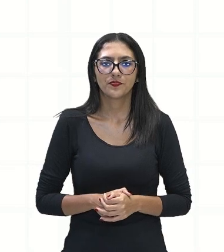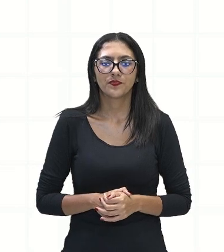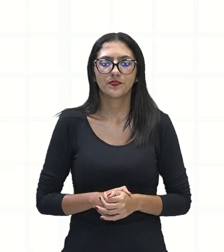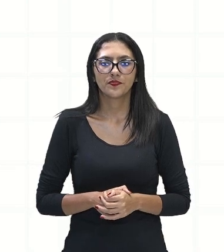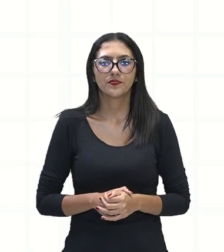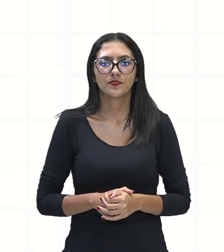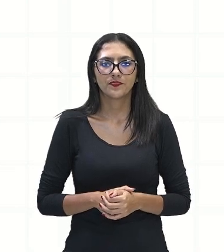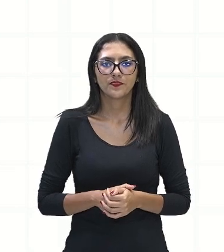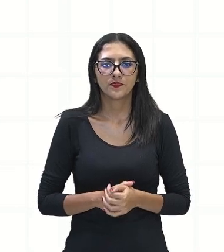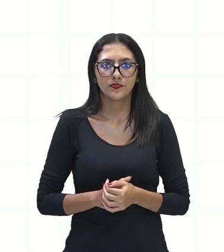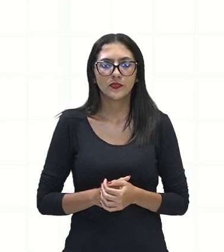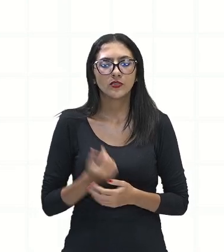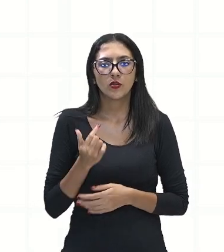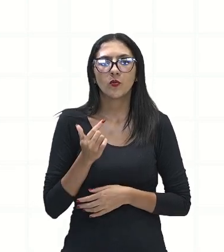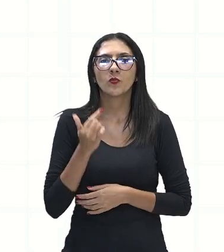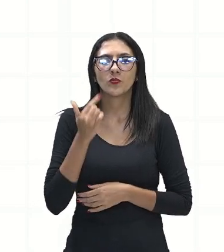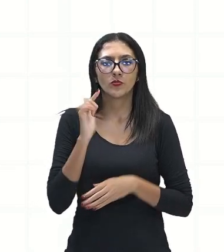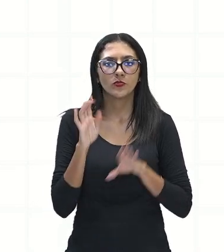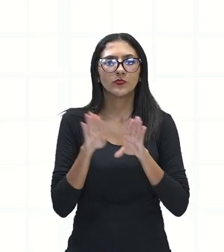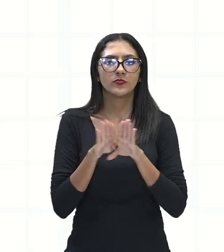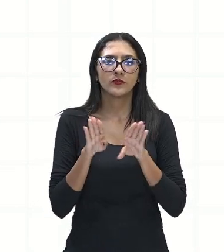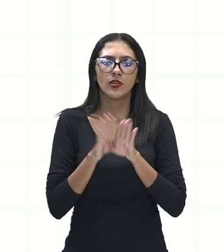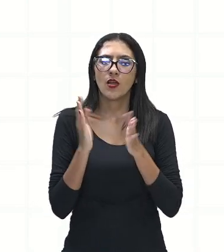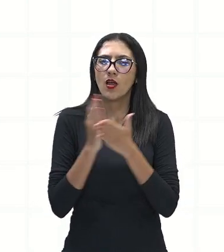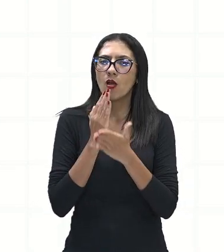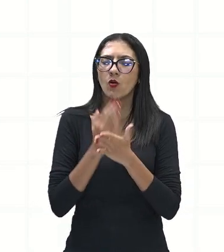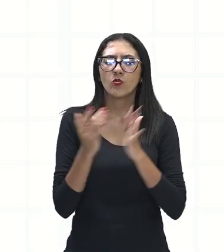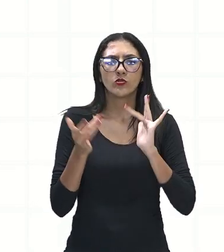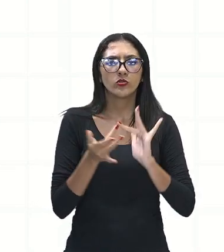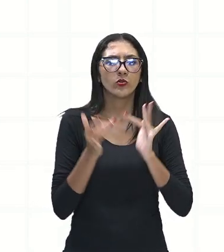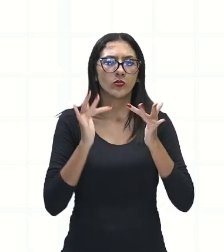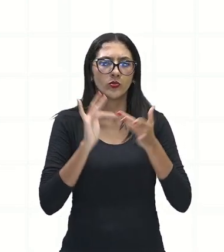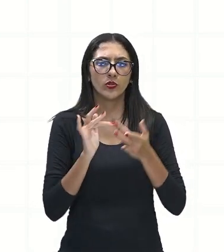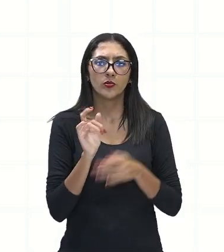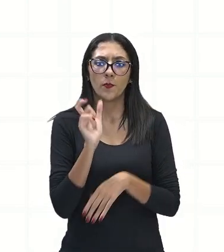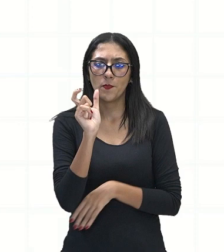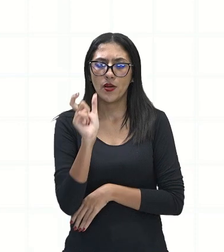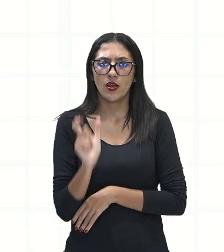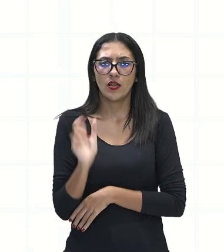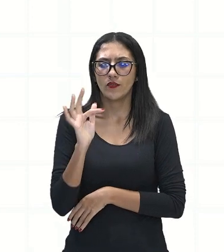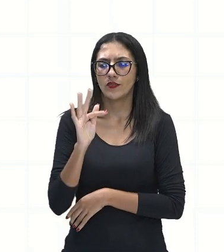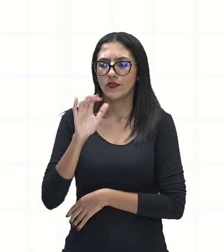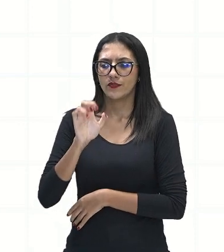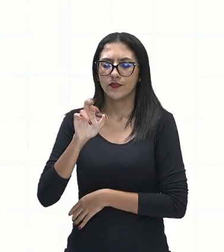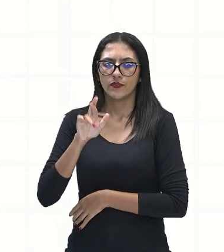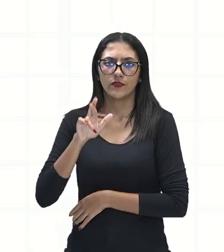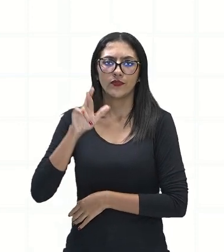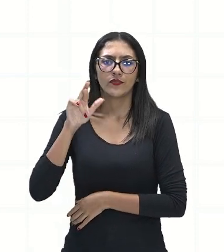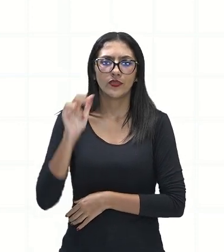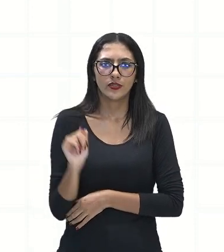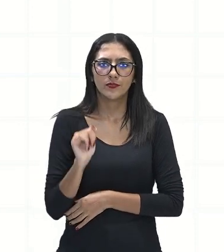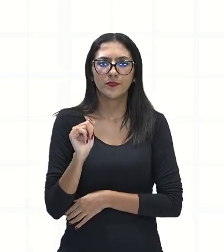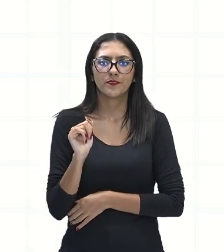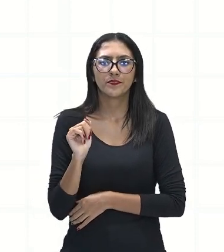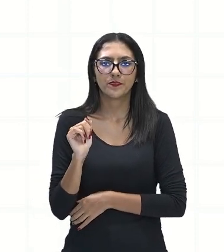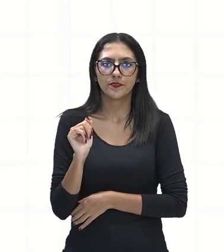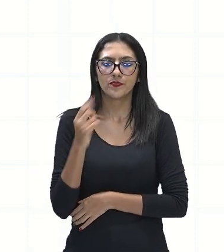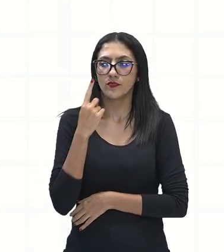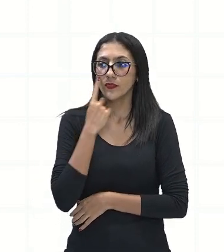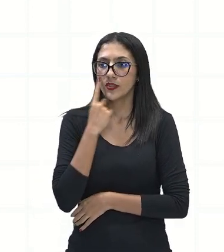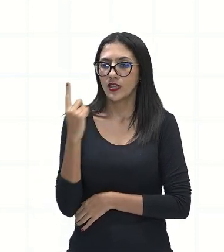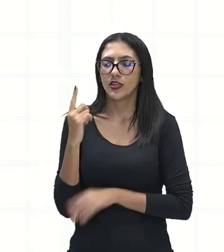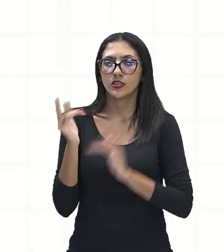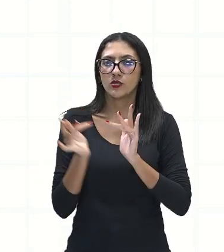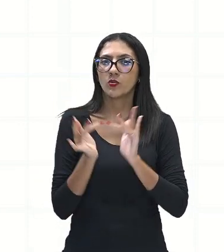E aí, nós temos, mais uma vez, alguns contextos aqui da palavra fera, não é? Que, nesse contexto aqui,